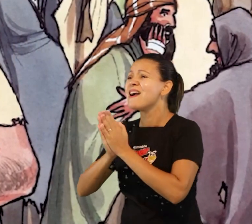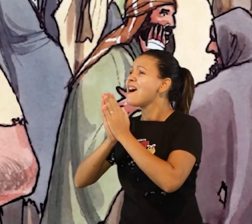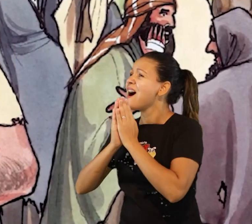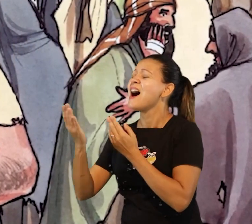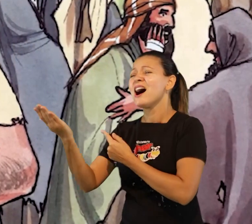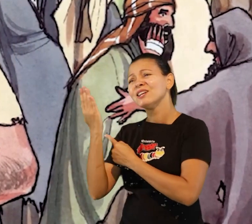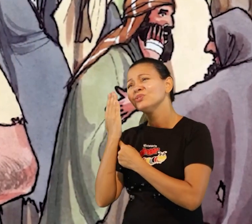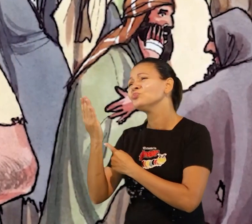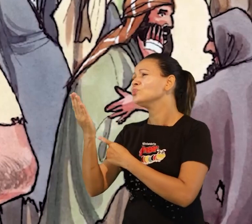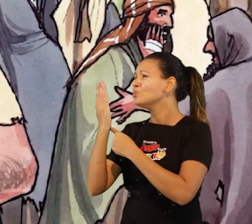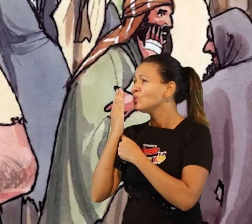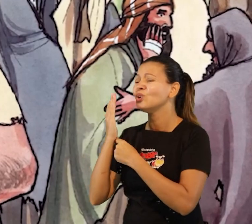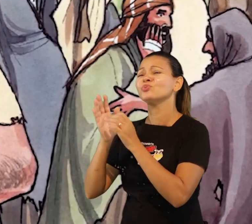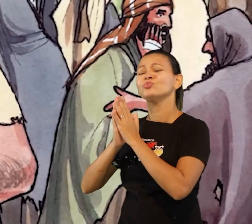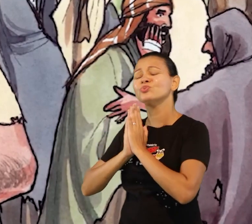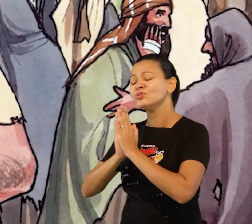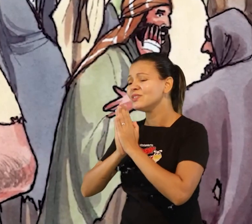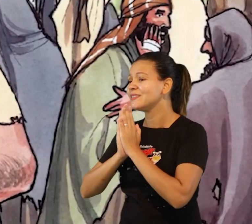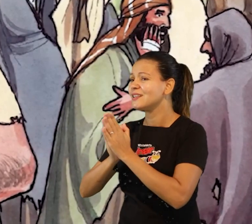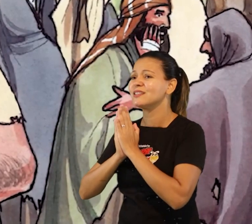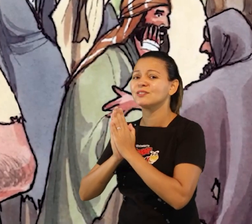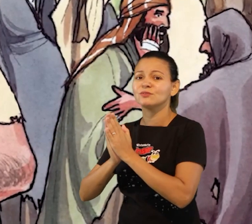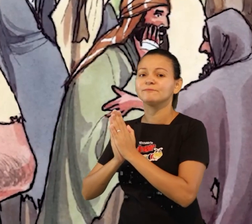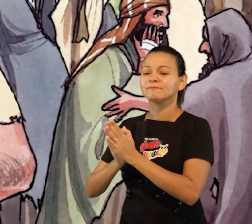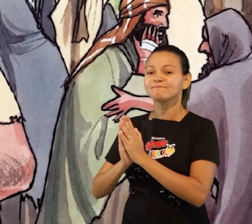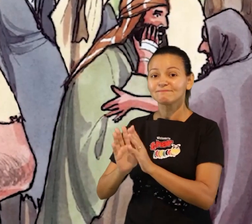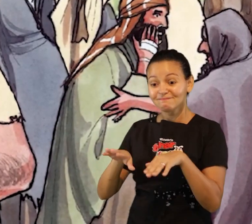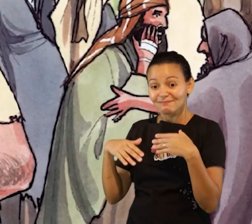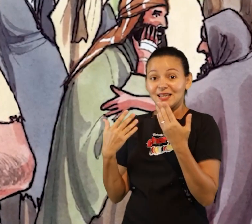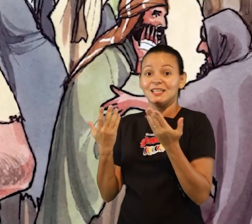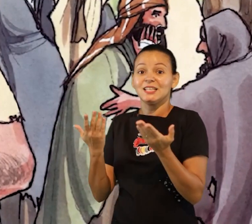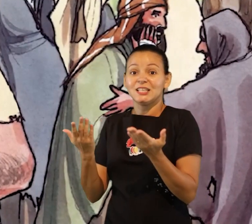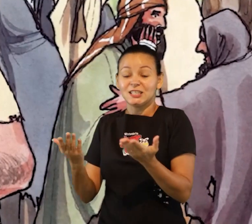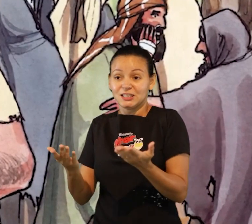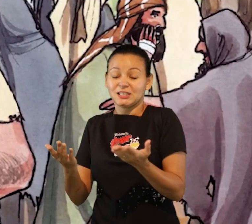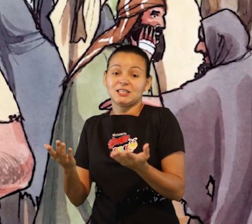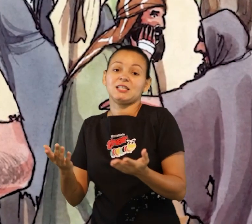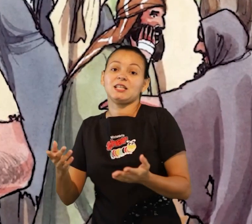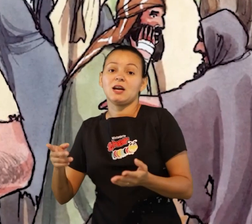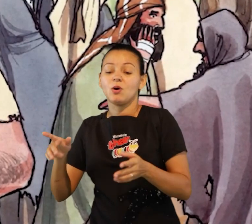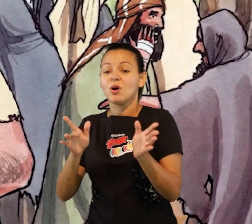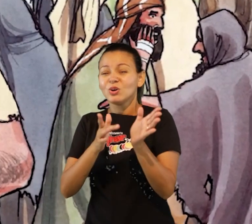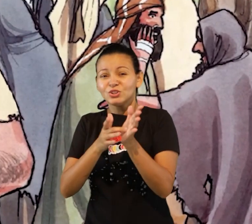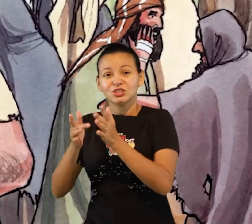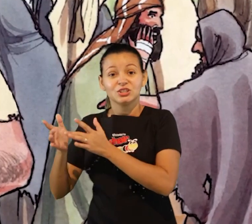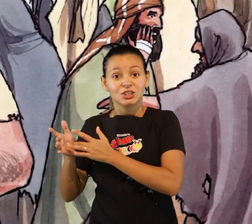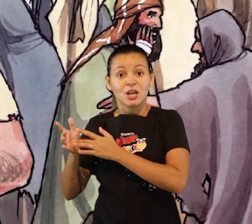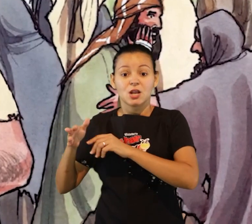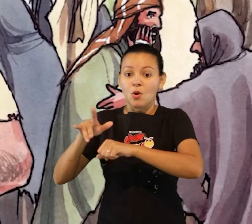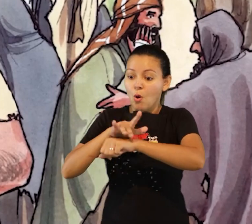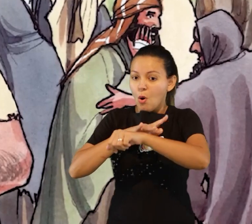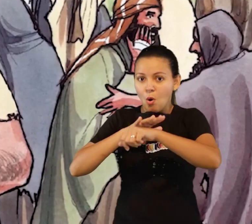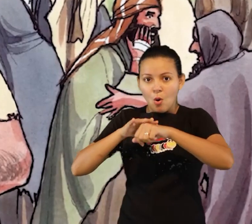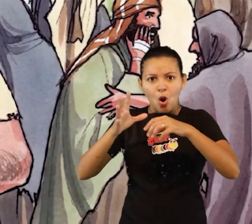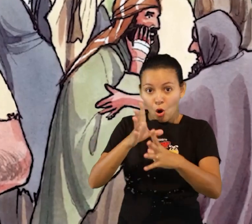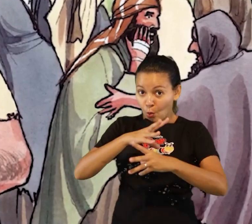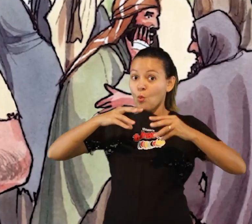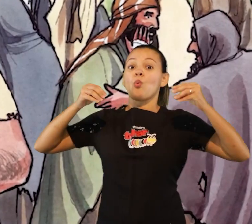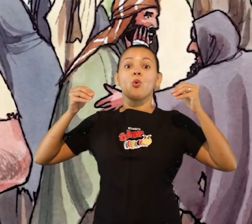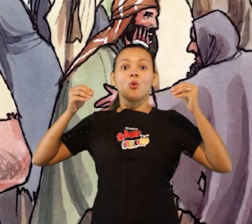e quando um deles que era samaritano viu que estava curado voltou